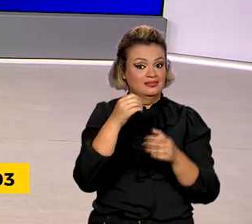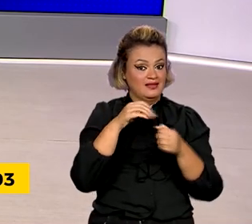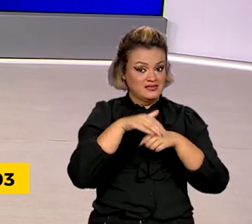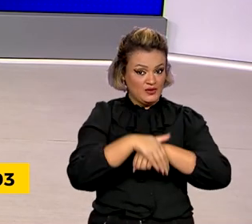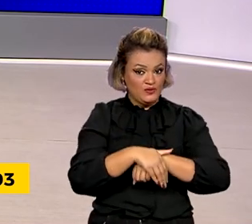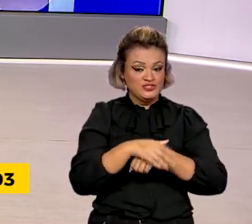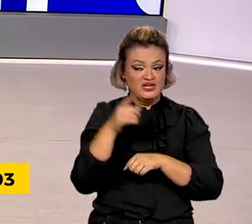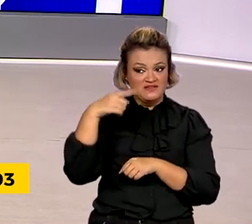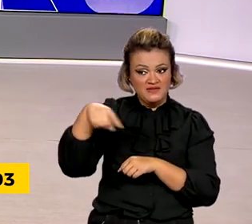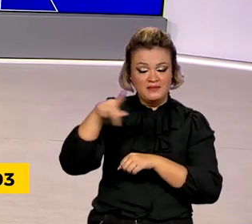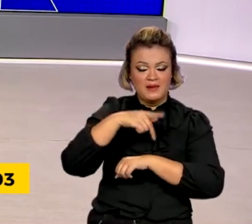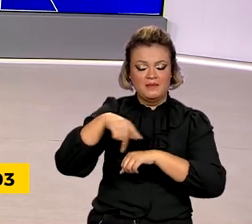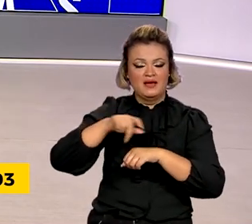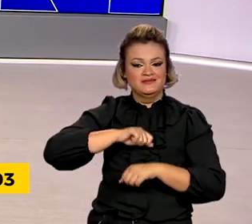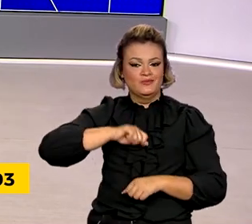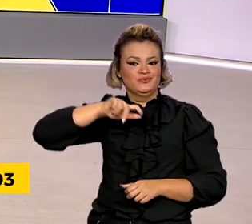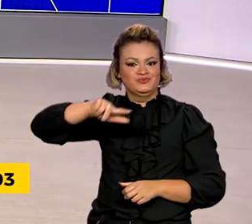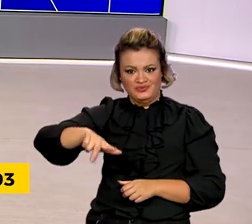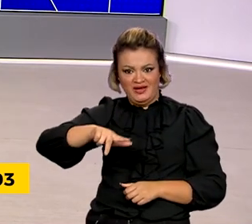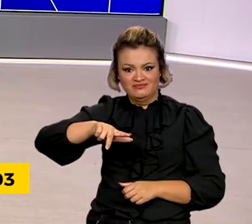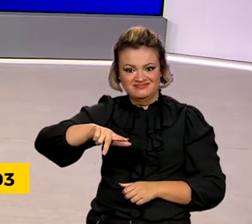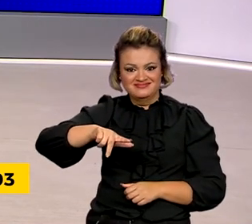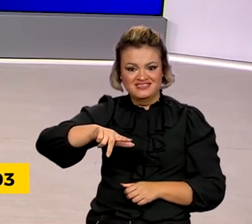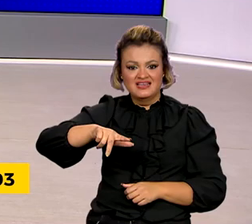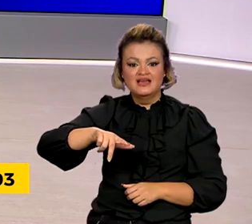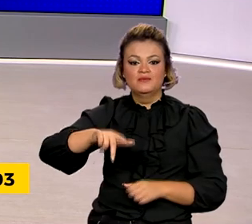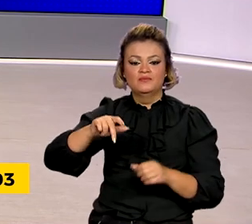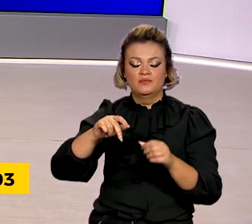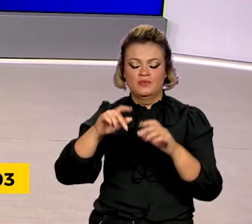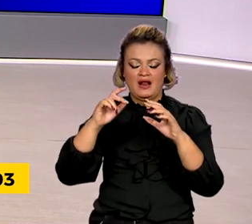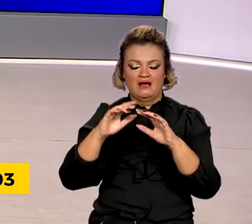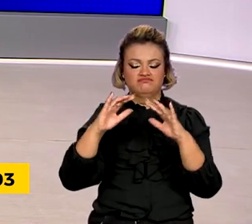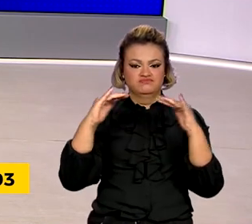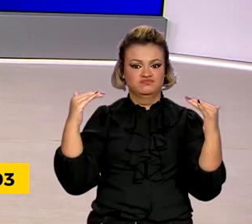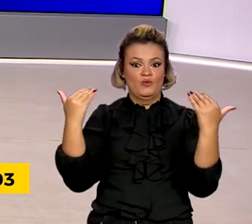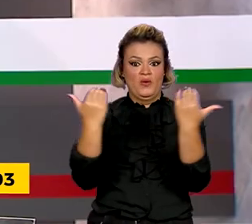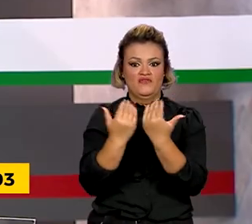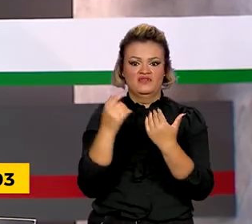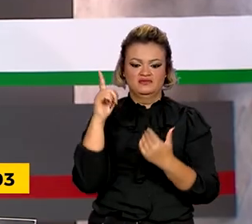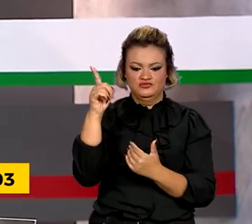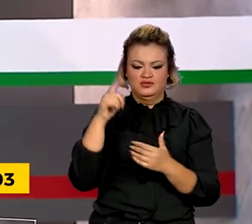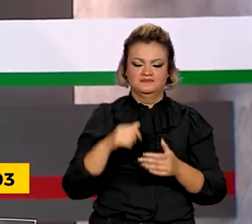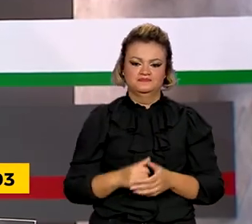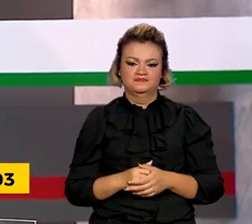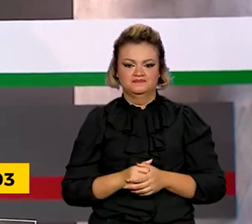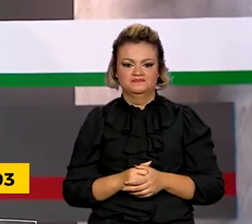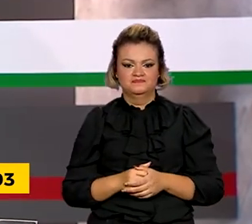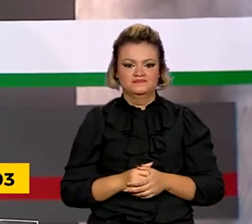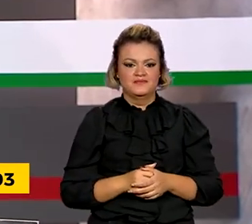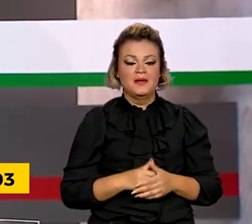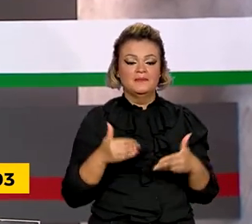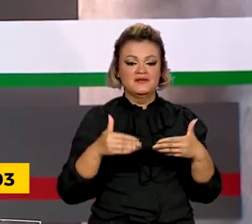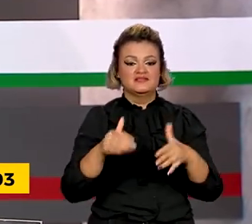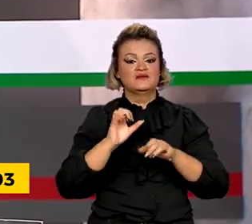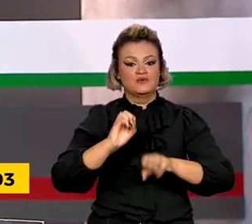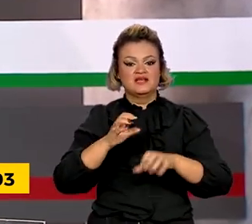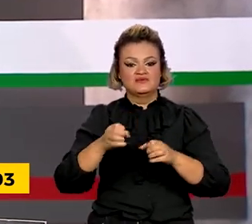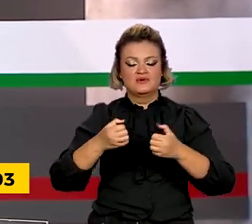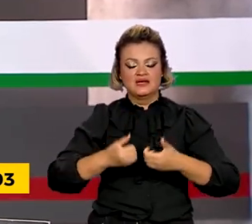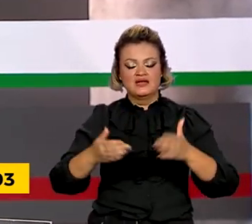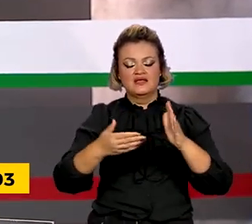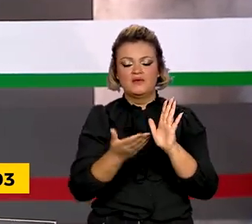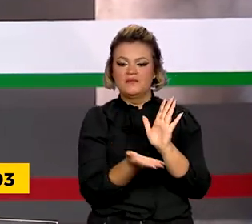Lisboa, em Portugal, onde marca a presença na cúpula luso-brasileira. O Ministério da Educação lançou uma